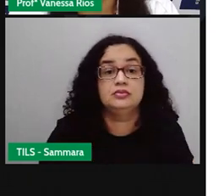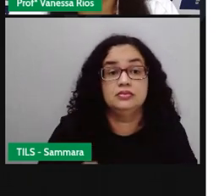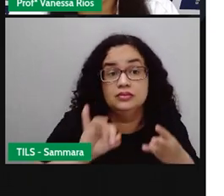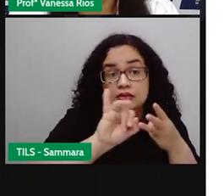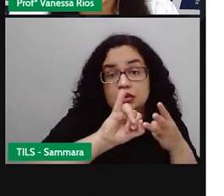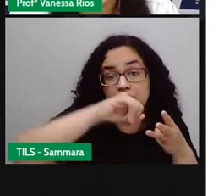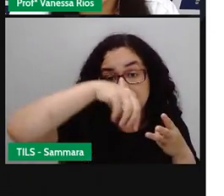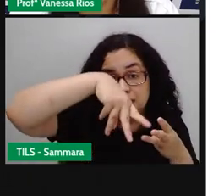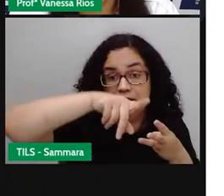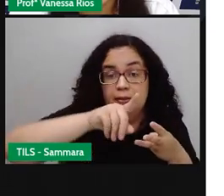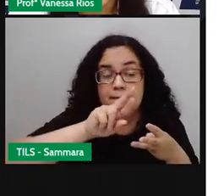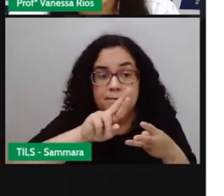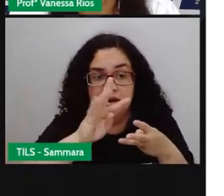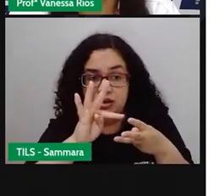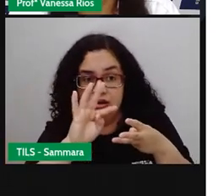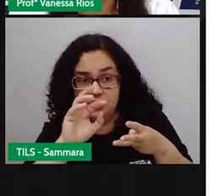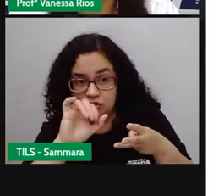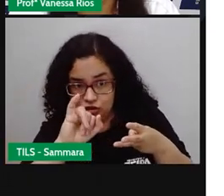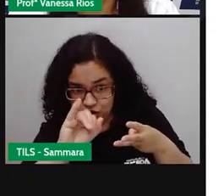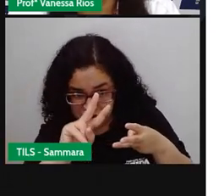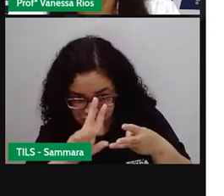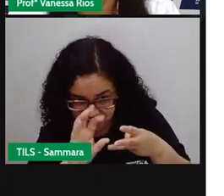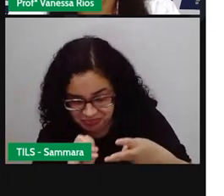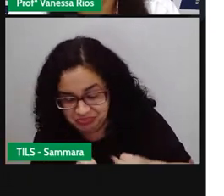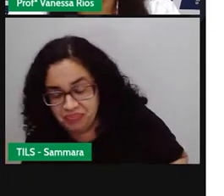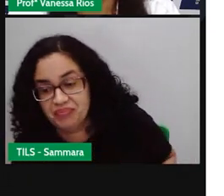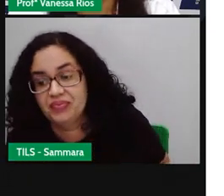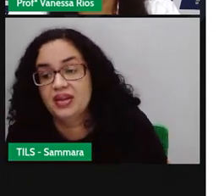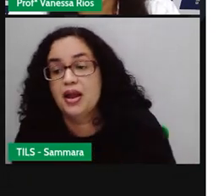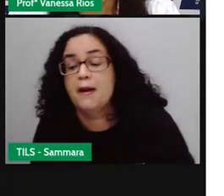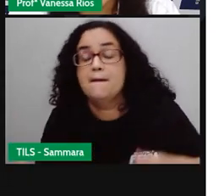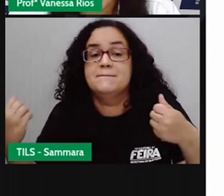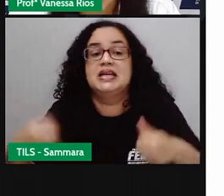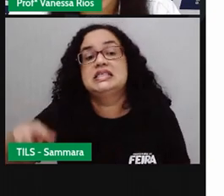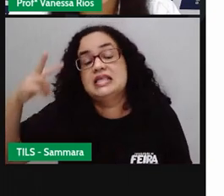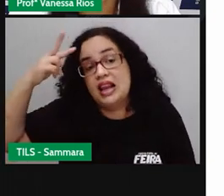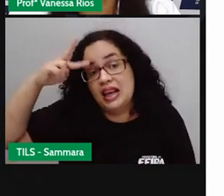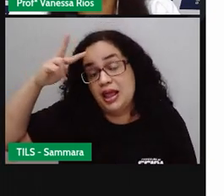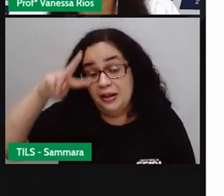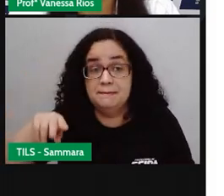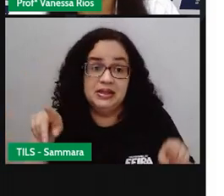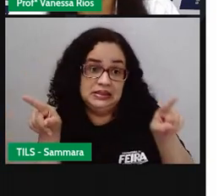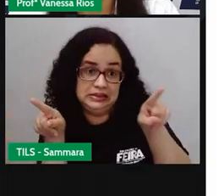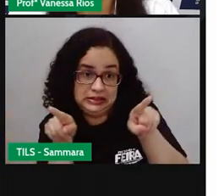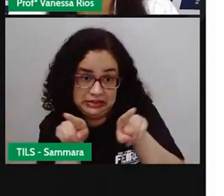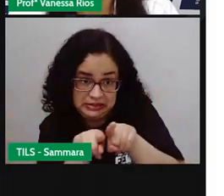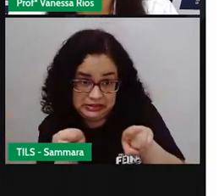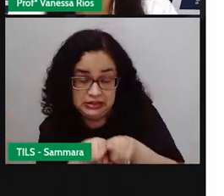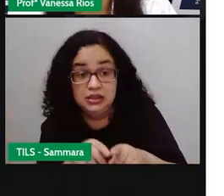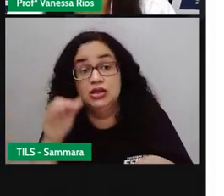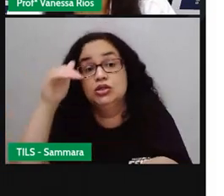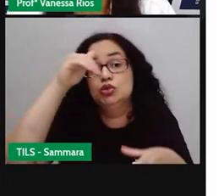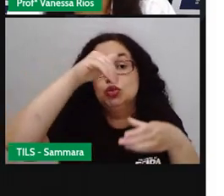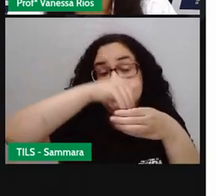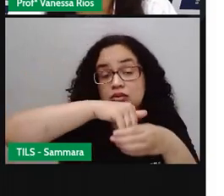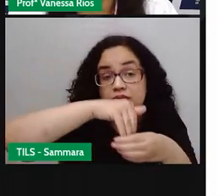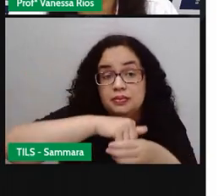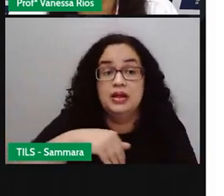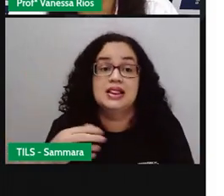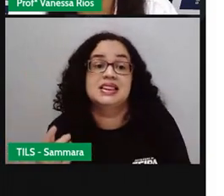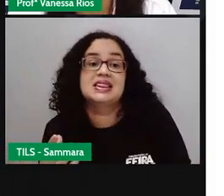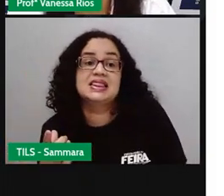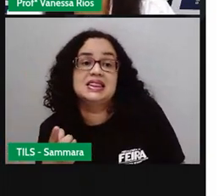imperativo. A gente precisa lembrar também que mesmo dentro desses modos,